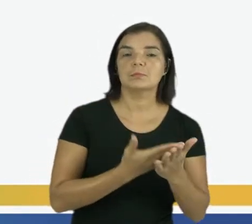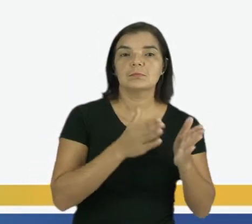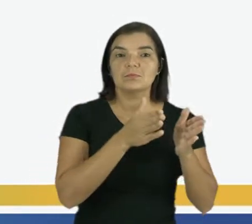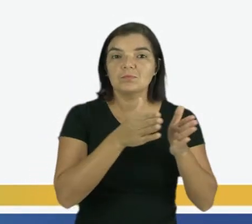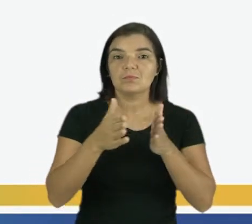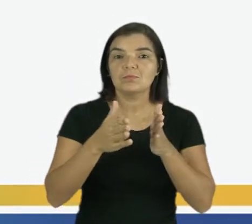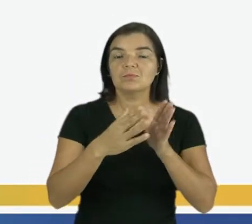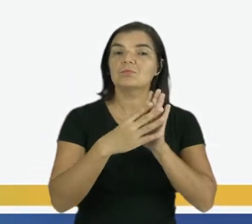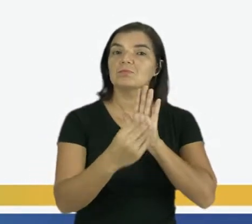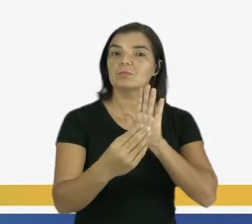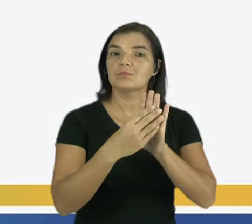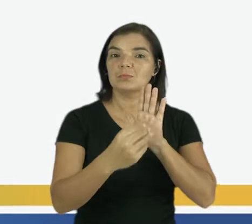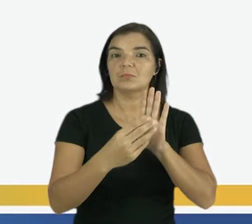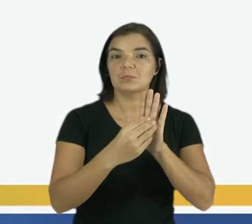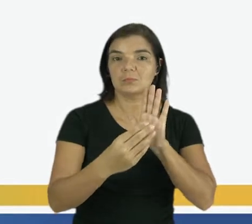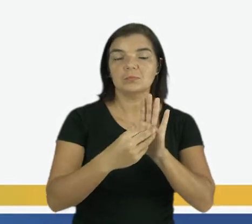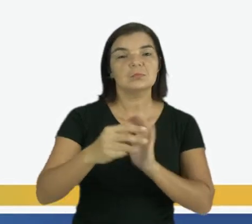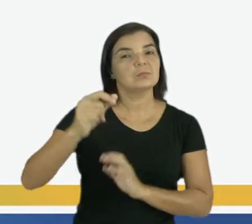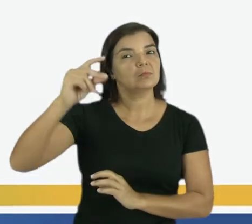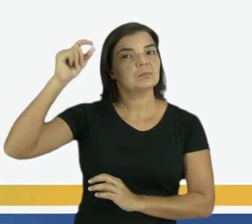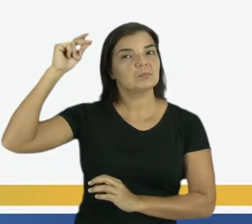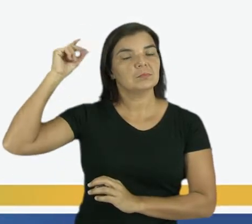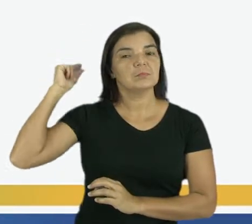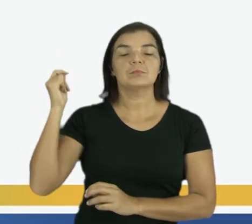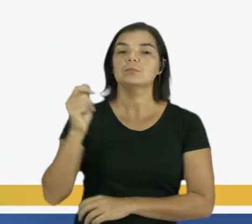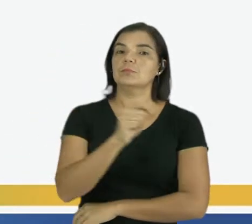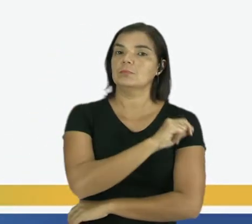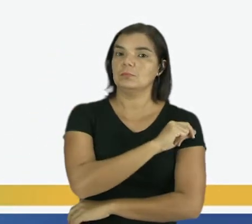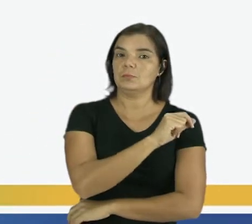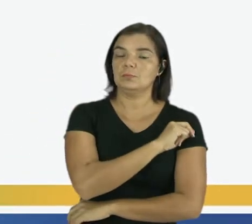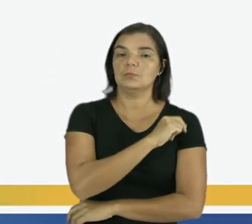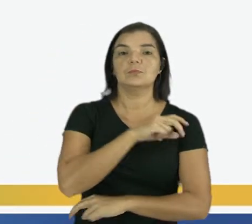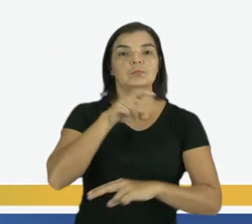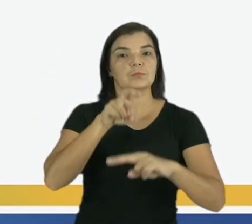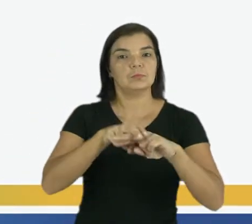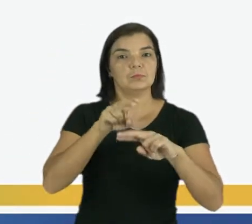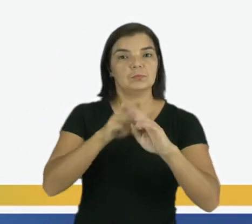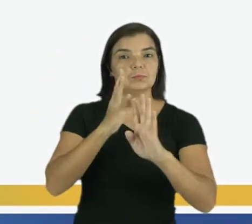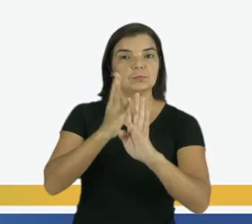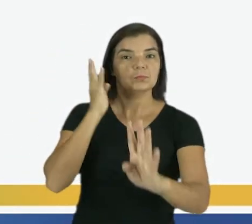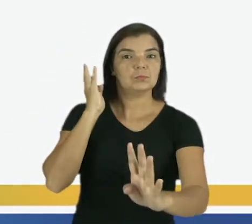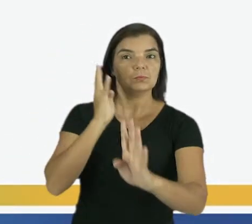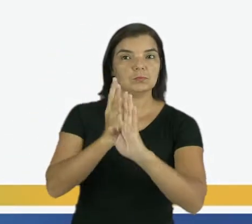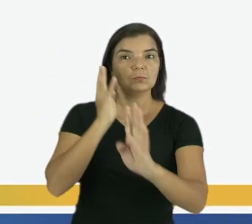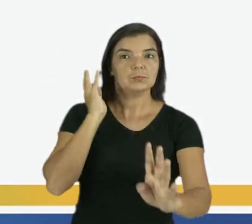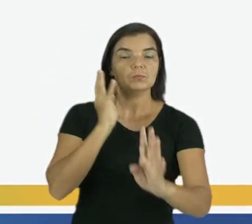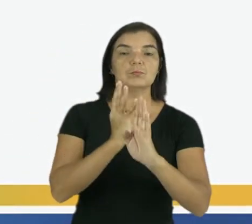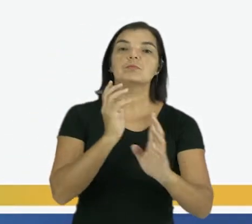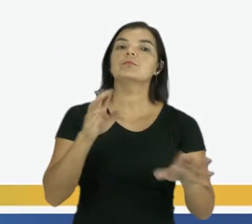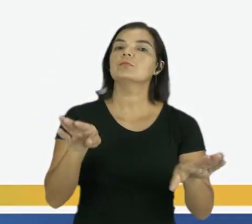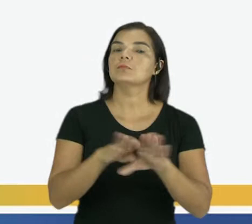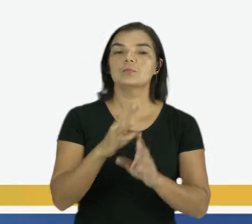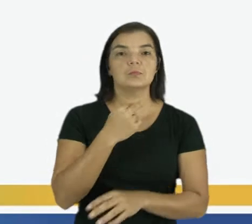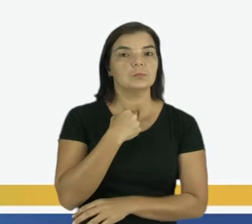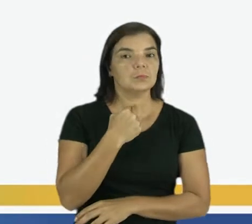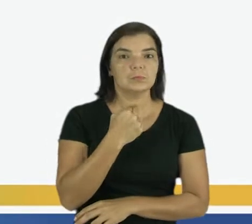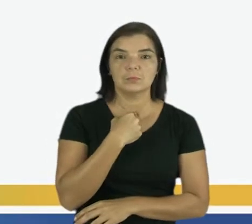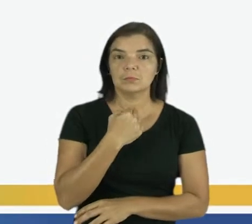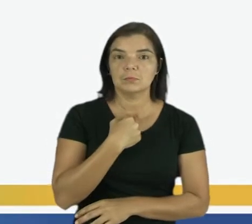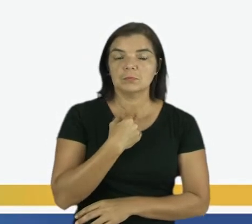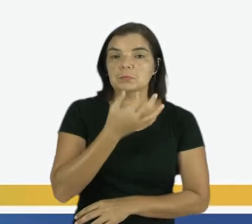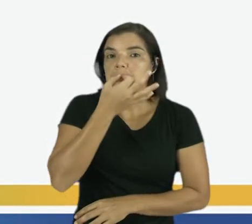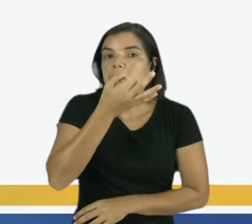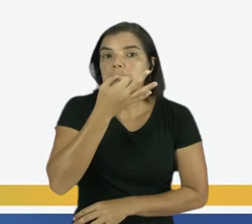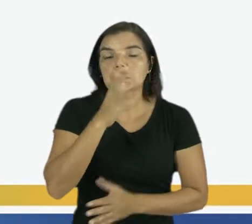seguiu um modelo tradicional, em que o aluno tinha que ficar sentadinho nas filas, que ele não poderia se